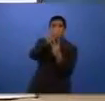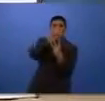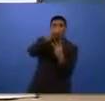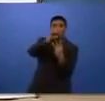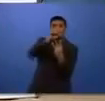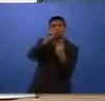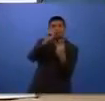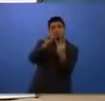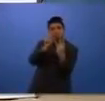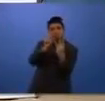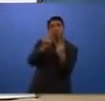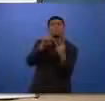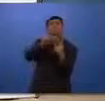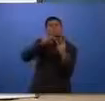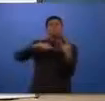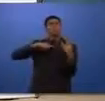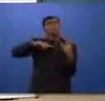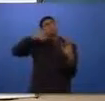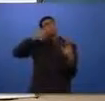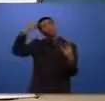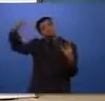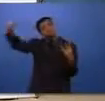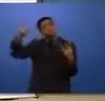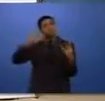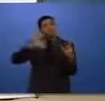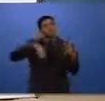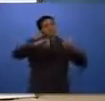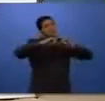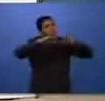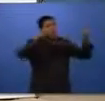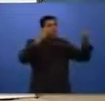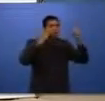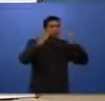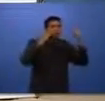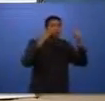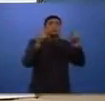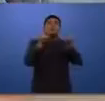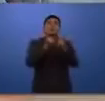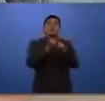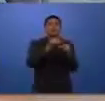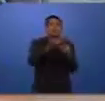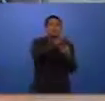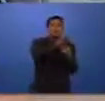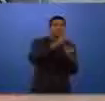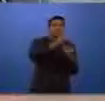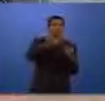para a recepção de denúncias contra crimes, ou um disco de denúncias, efetivamente. E existe uma vertente nacional para que esses